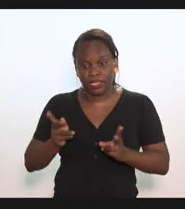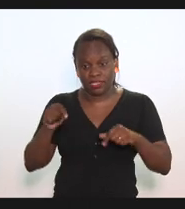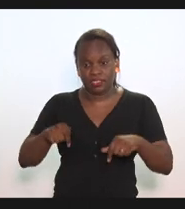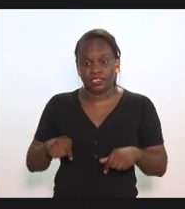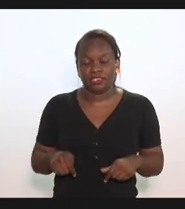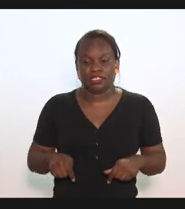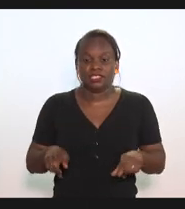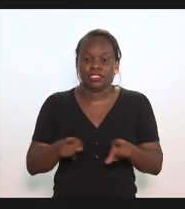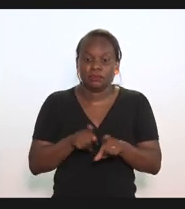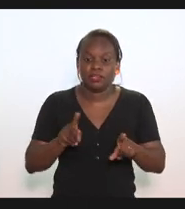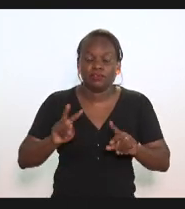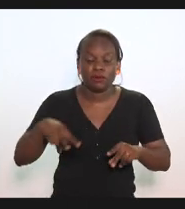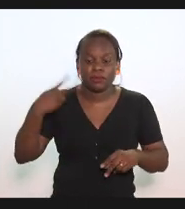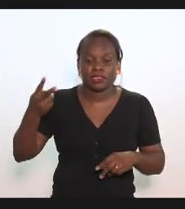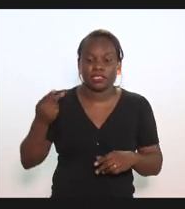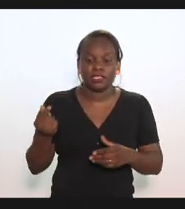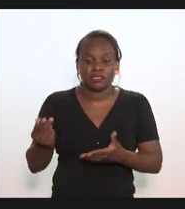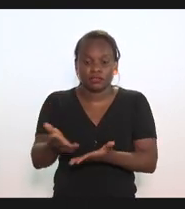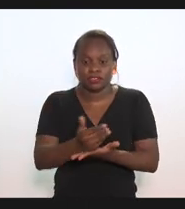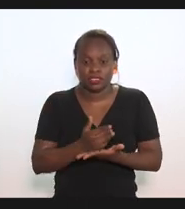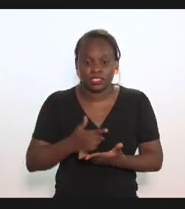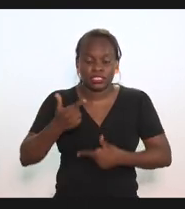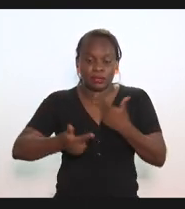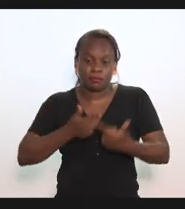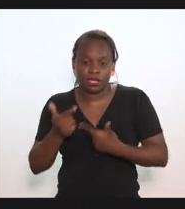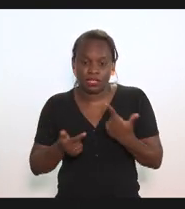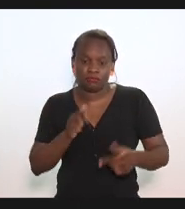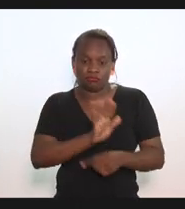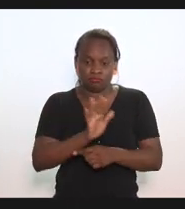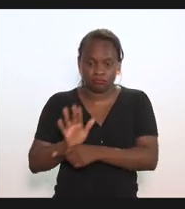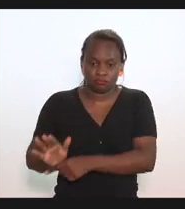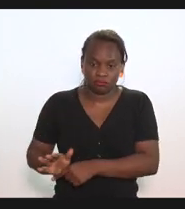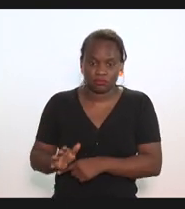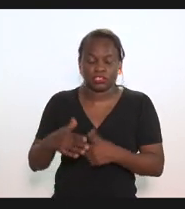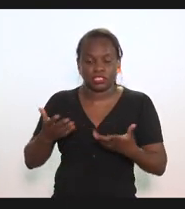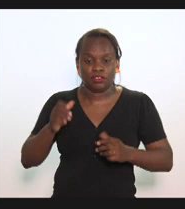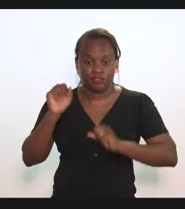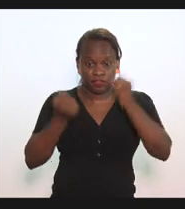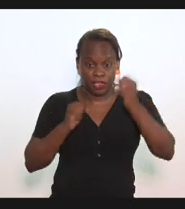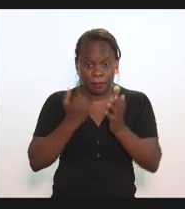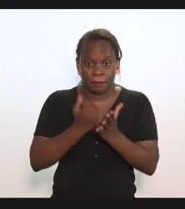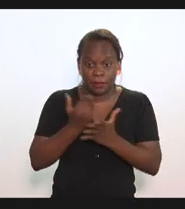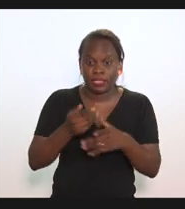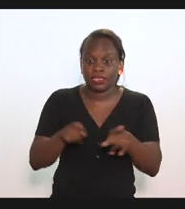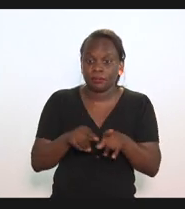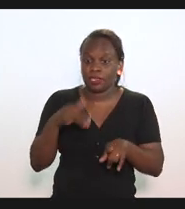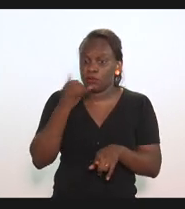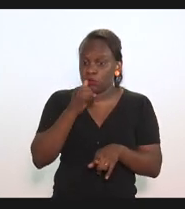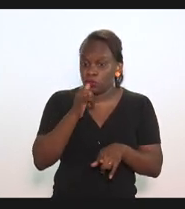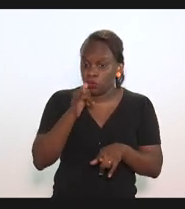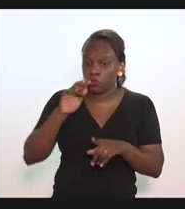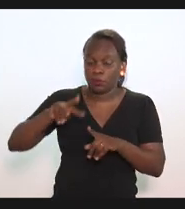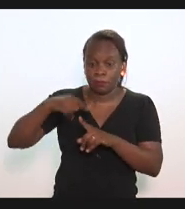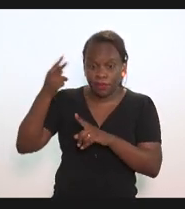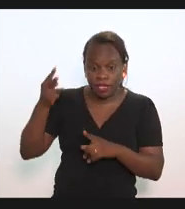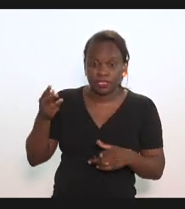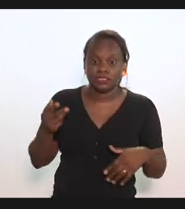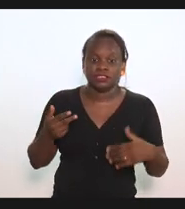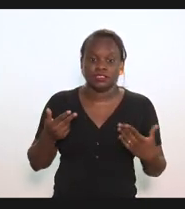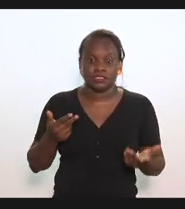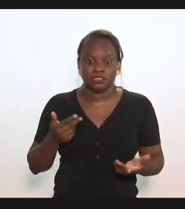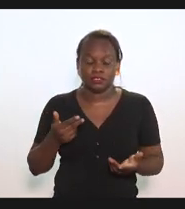O aumento da arrecadação por prestação de serviço, quanto mais o moinho produz, mais energia elétrica ele gera com alíquotas